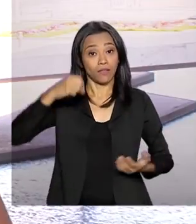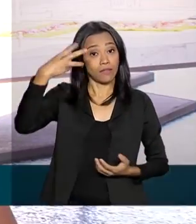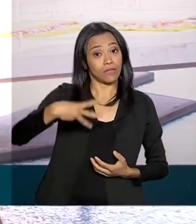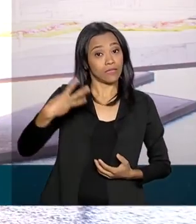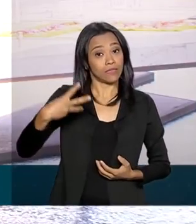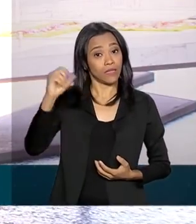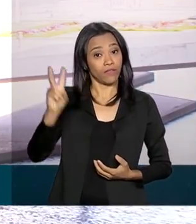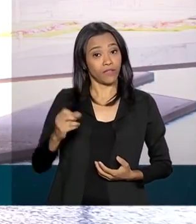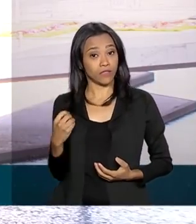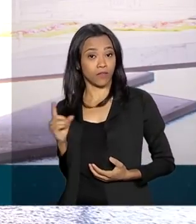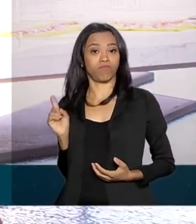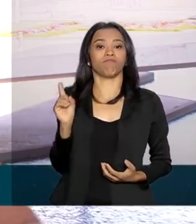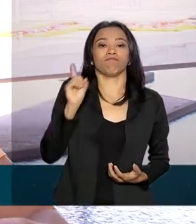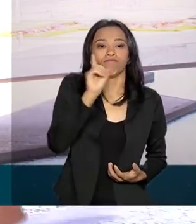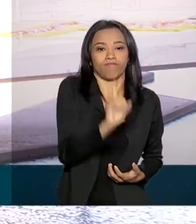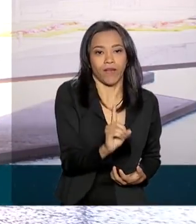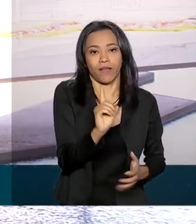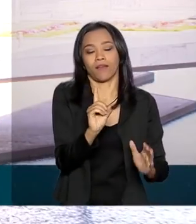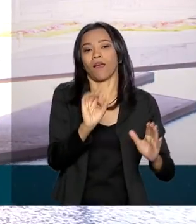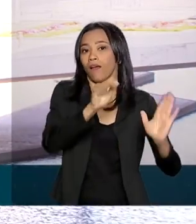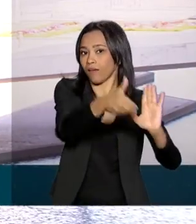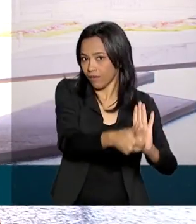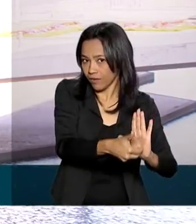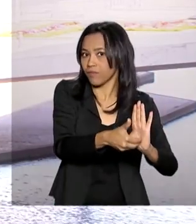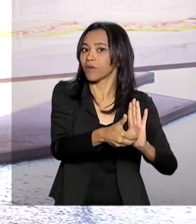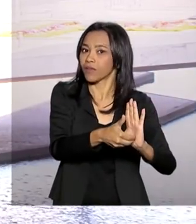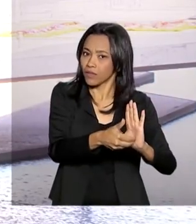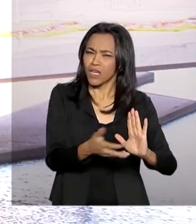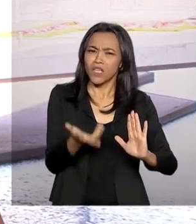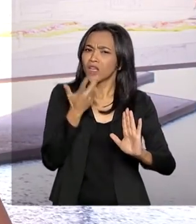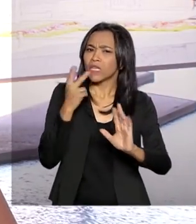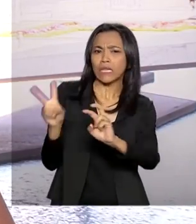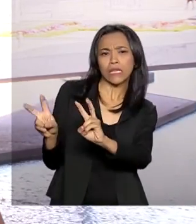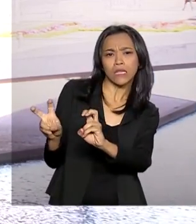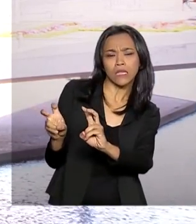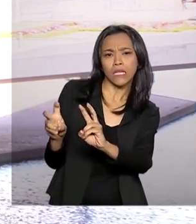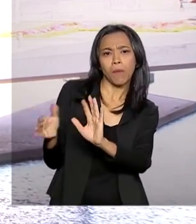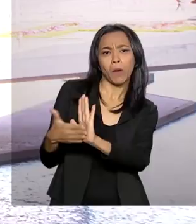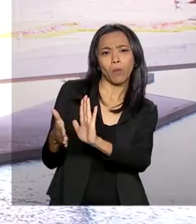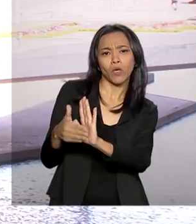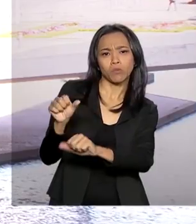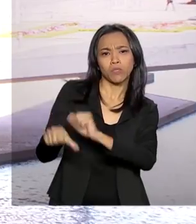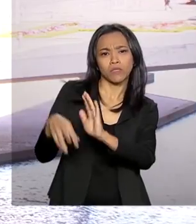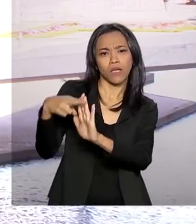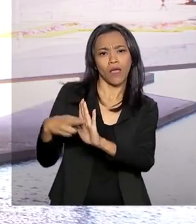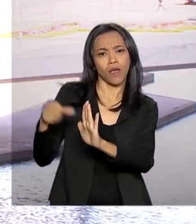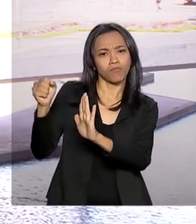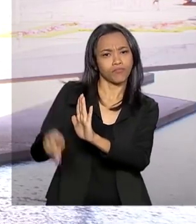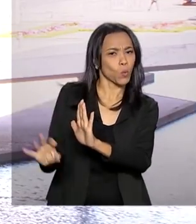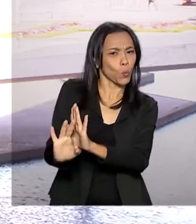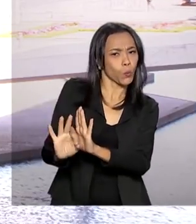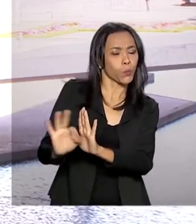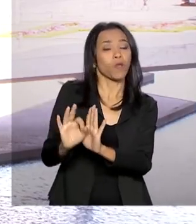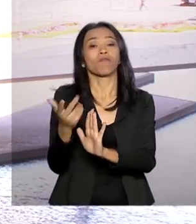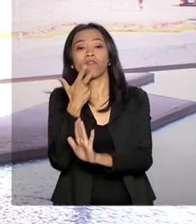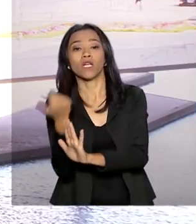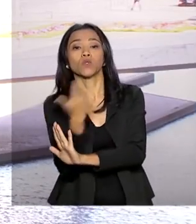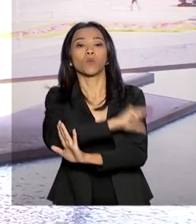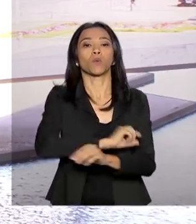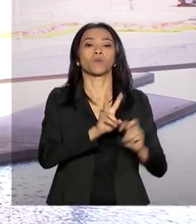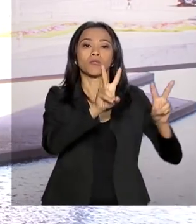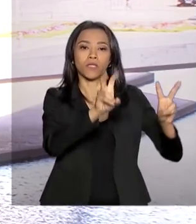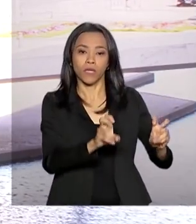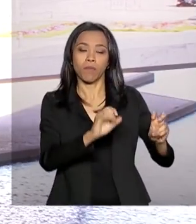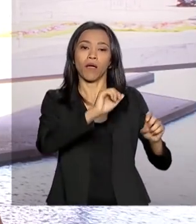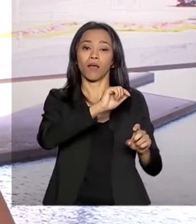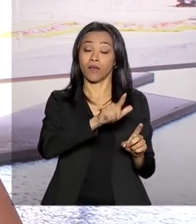Paulo Guedes vai à Câmara, então agora ele deve deixar um pouquinho de lado a reforma da Previdência para tratar aí do projeto da Lei de Diretrizes Orçamentárias